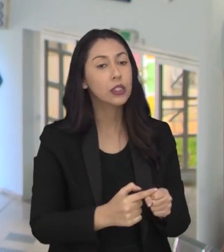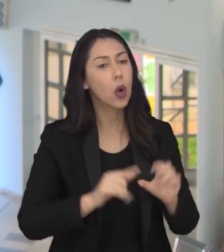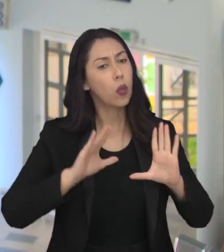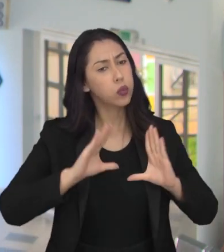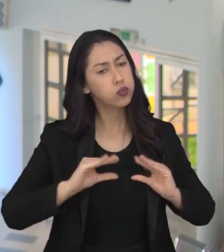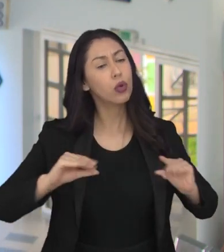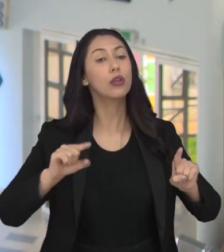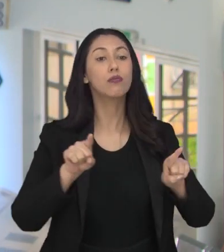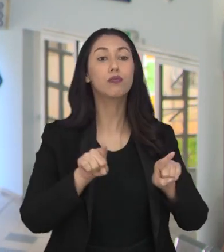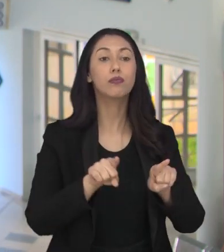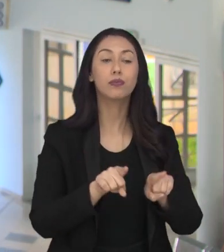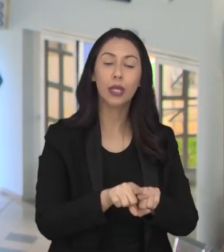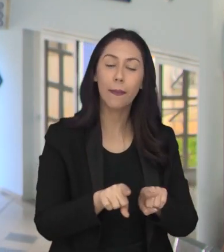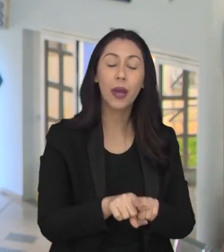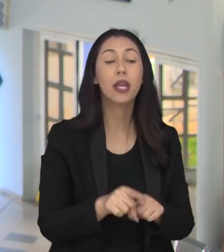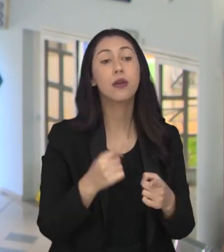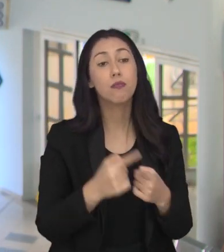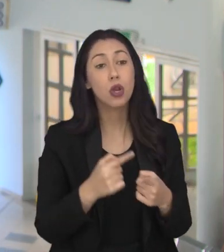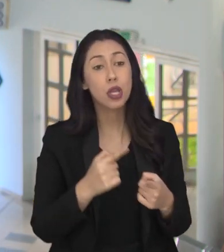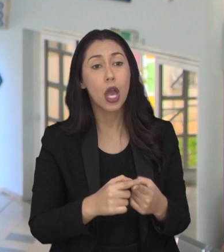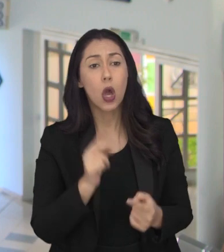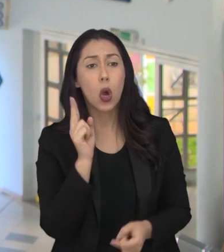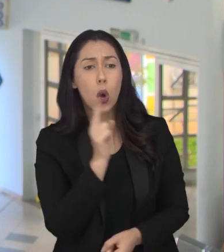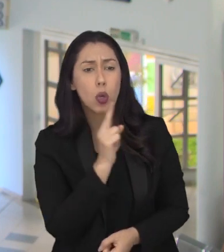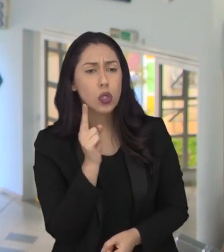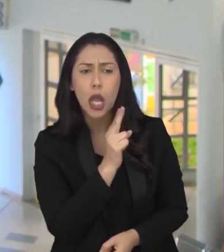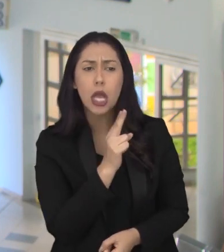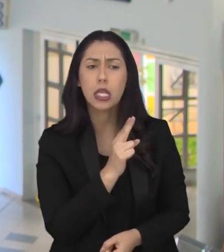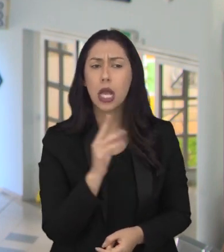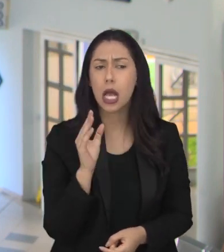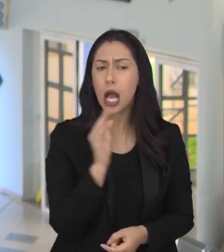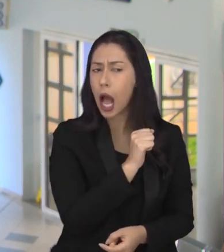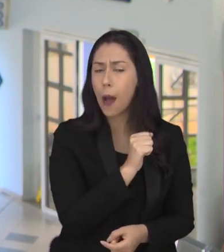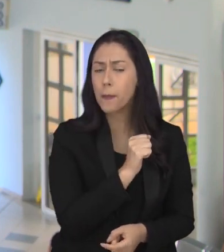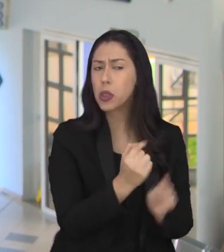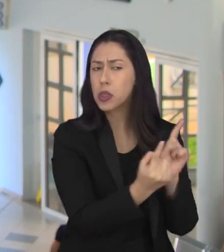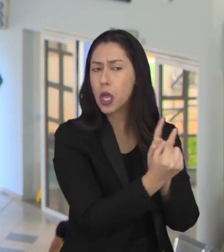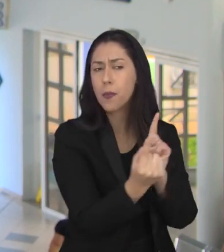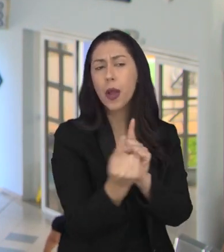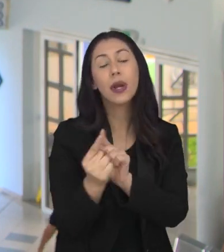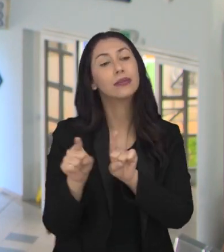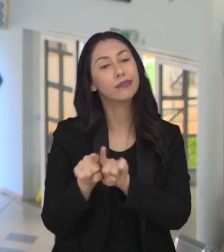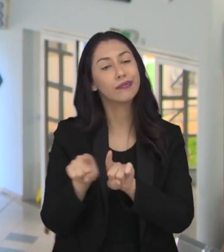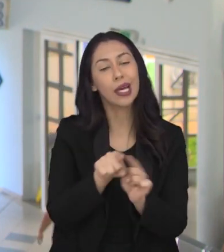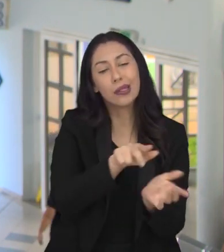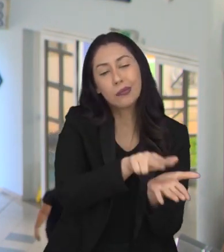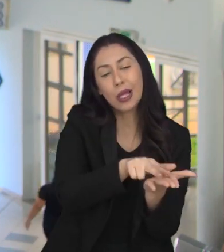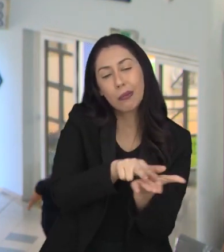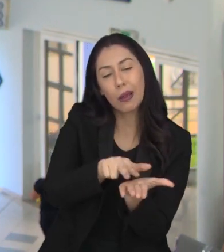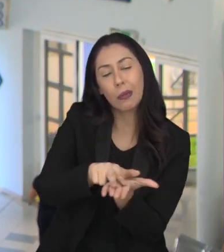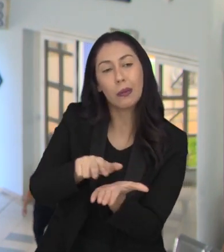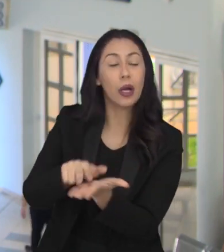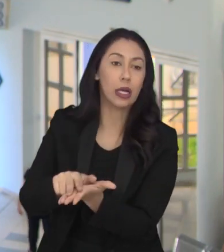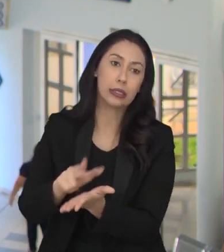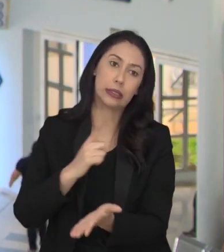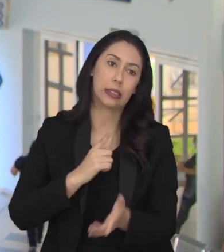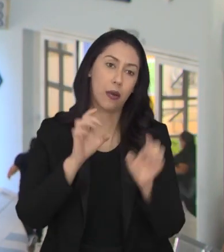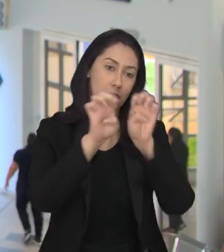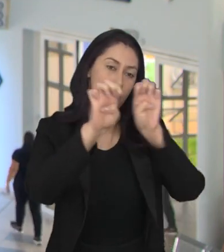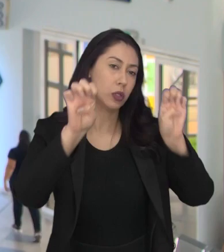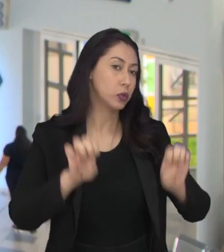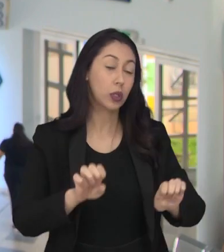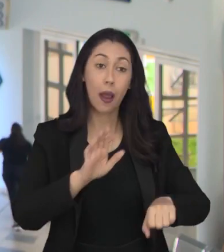ampliar nossa capacidade de urgência e emergência, né, e de pacientes que ficam acamados. Então, nós vamos ganhar uma